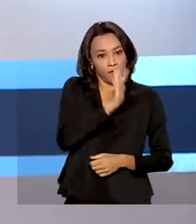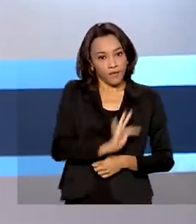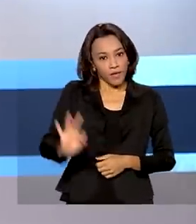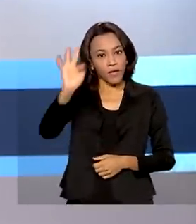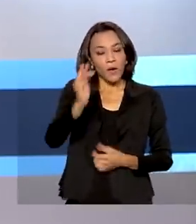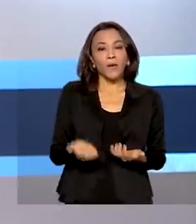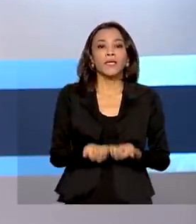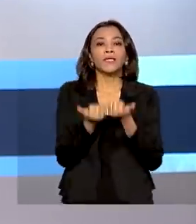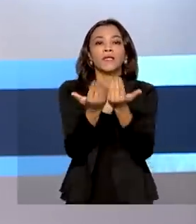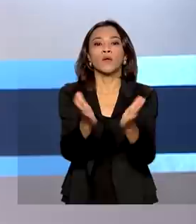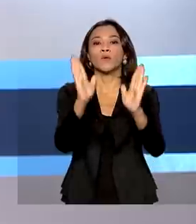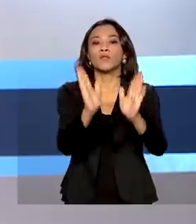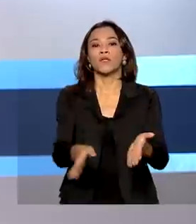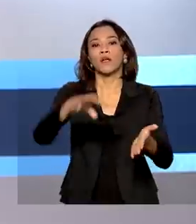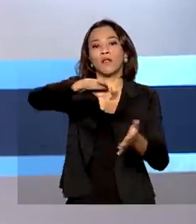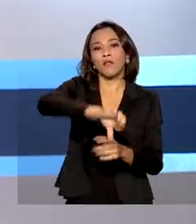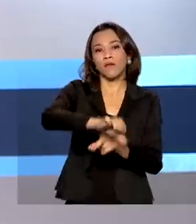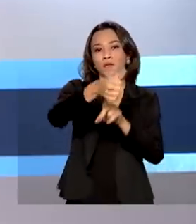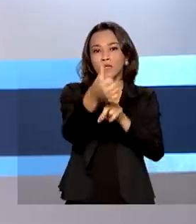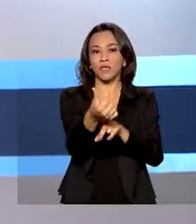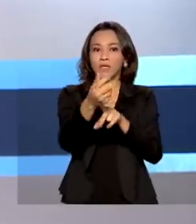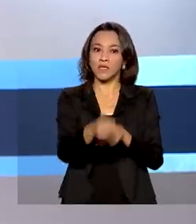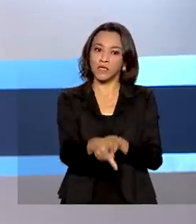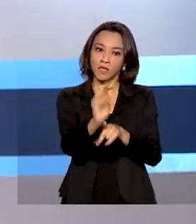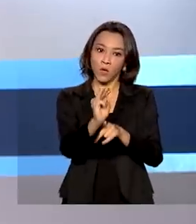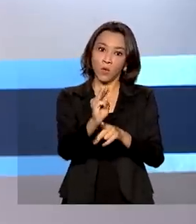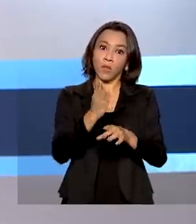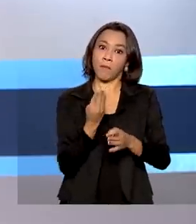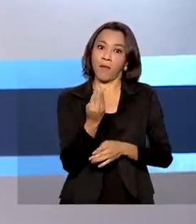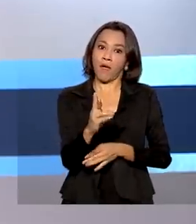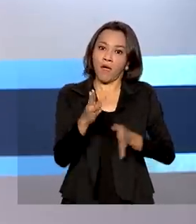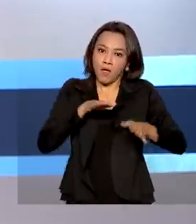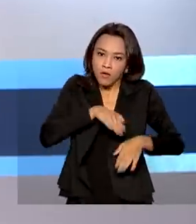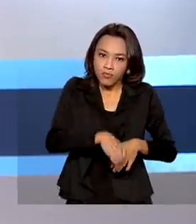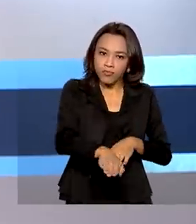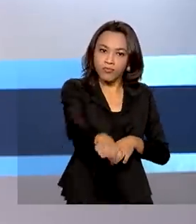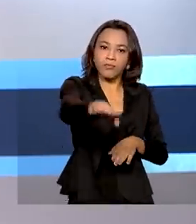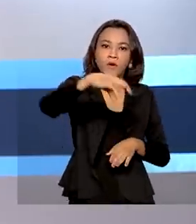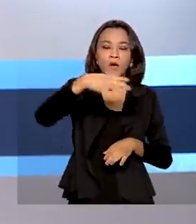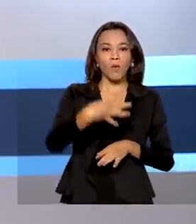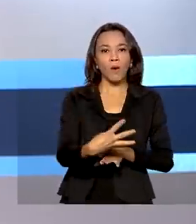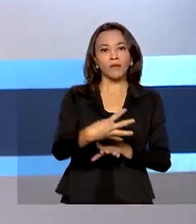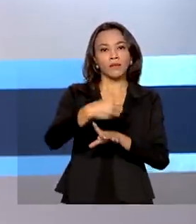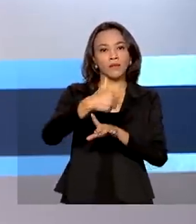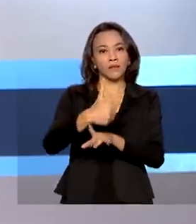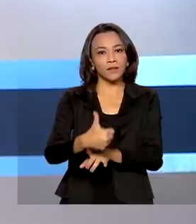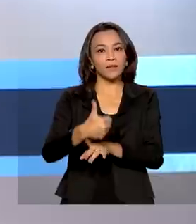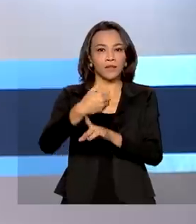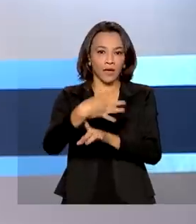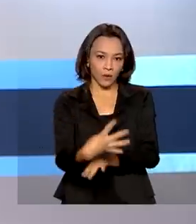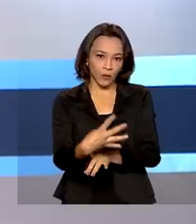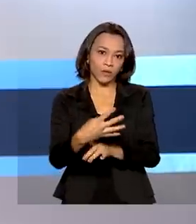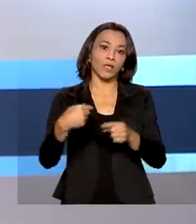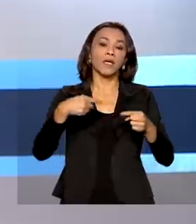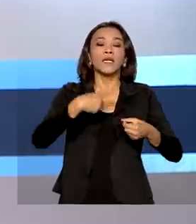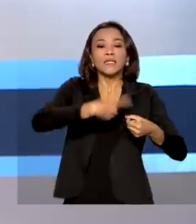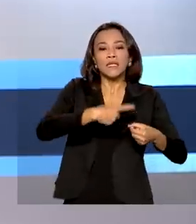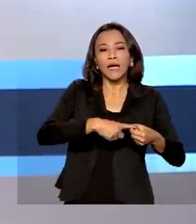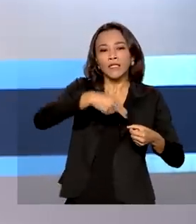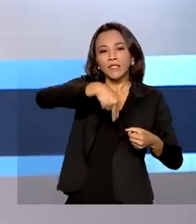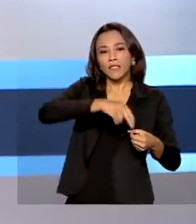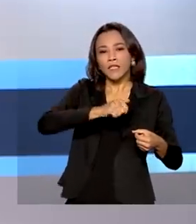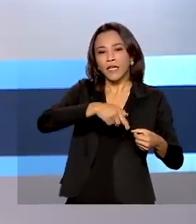96 quilômetros de novas pistas na BR-414. O trecho restaurado entre Niquelândia e